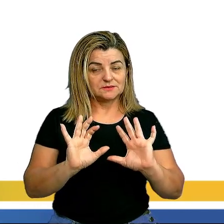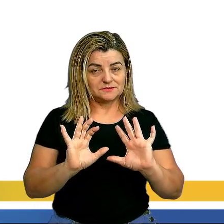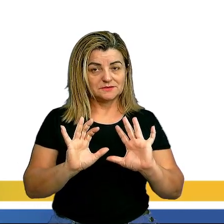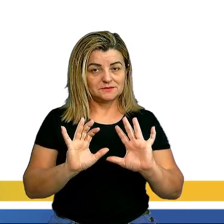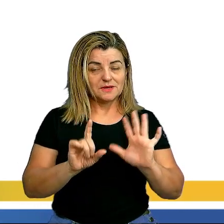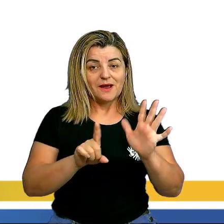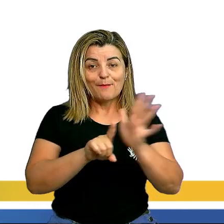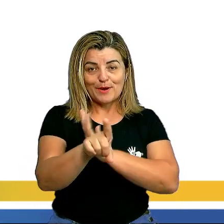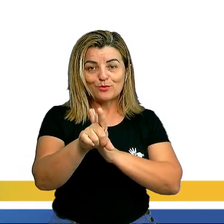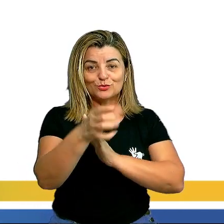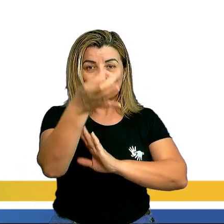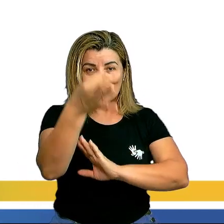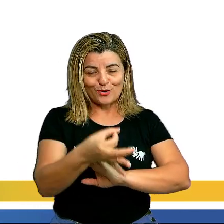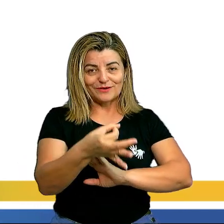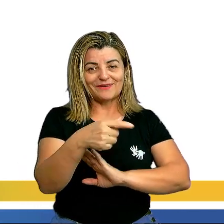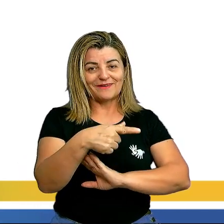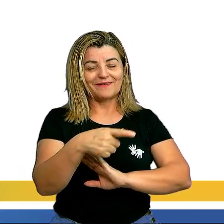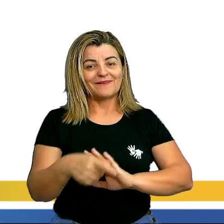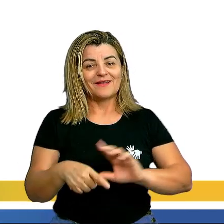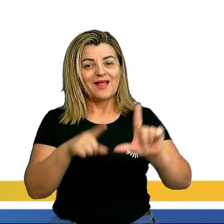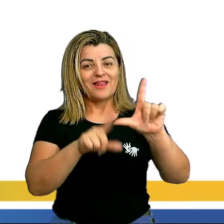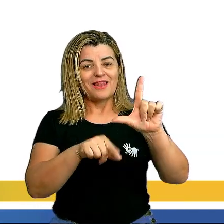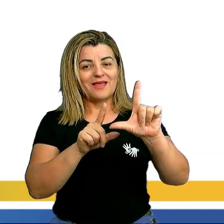alternativa correta é a letra B.